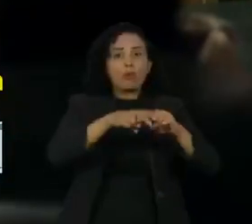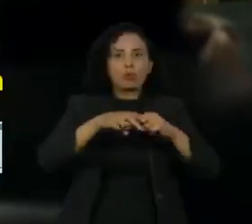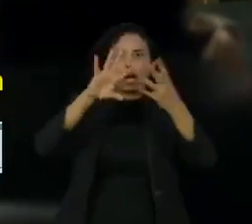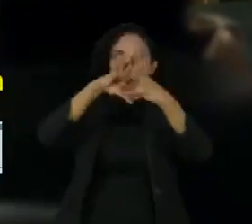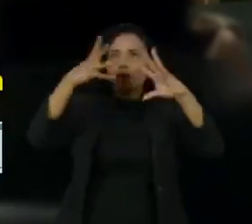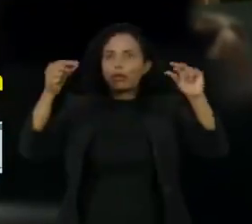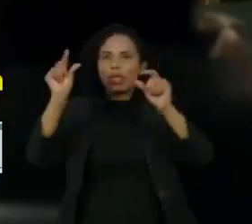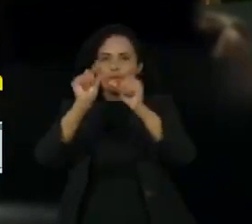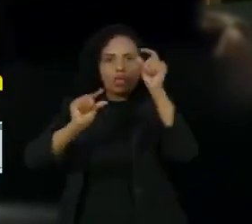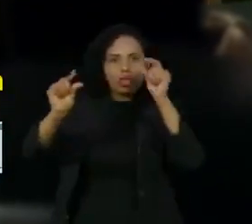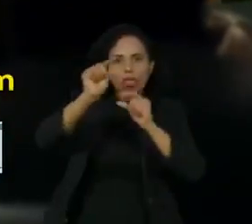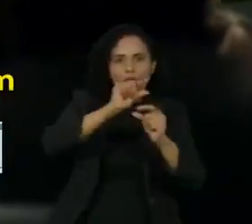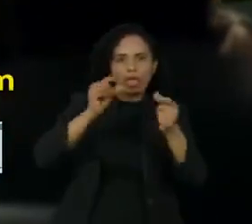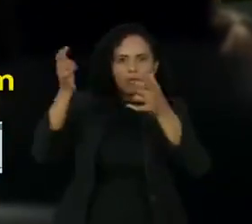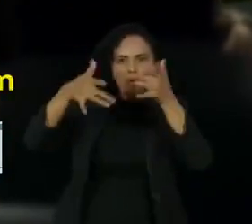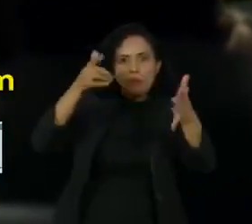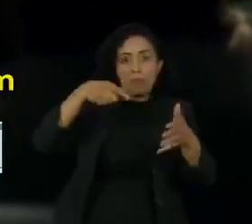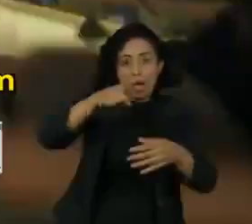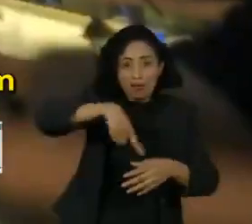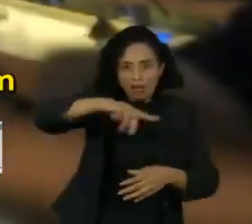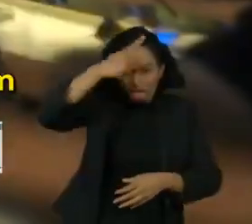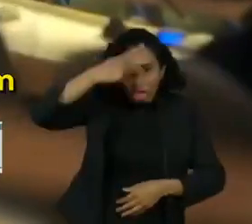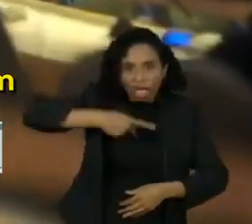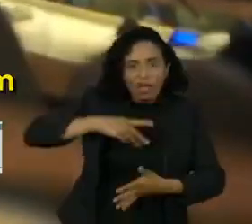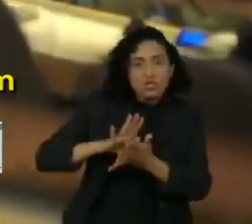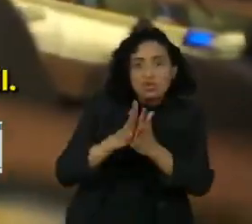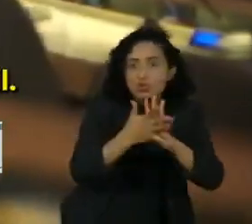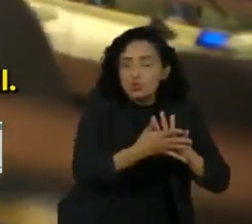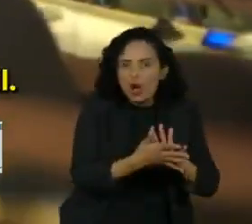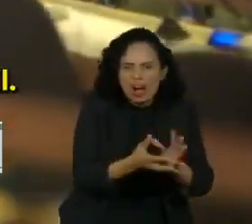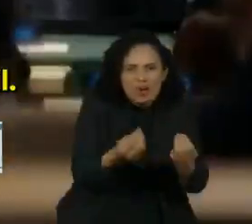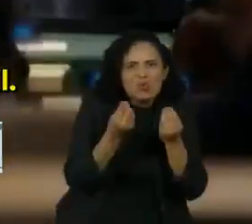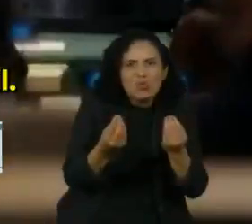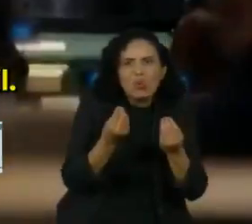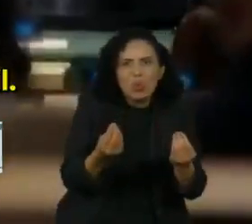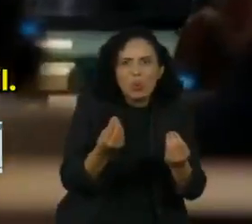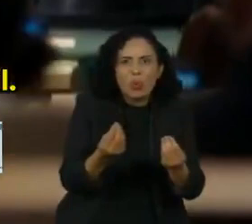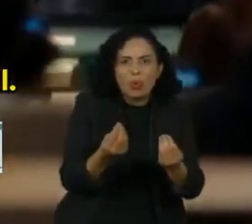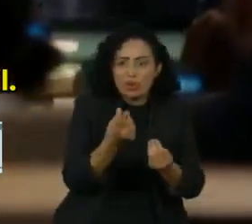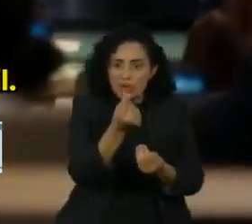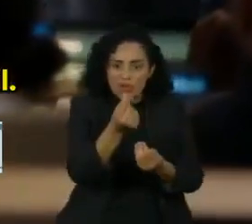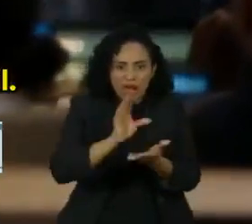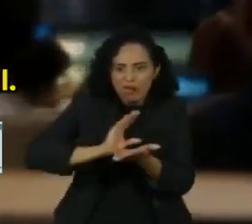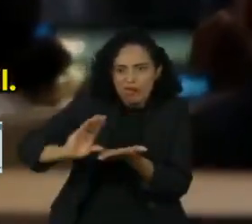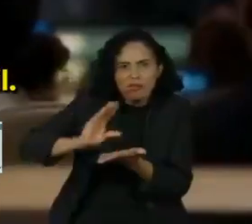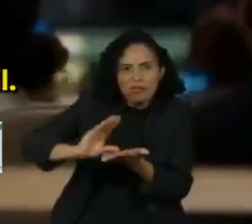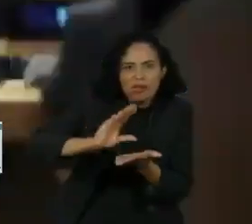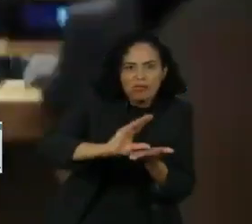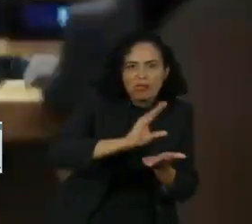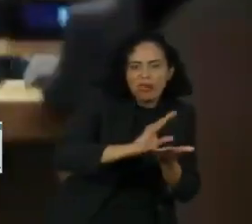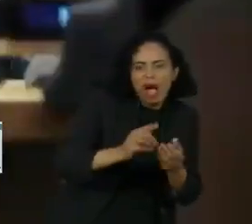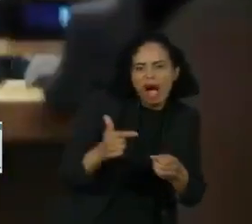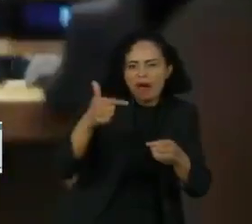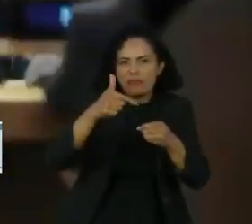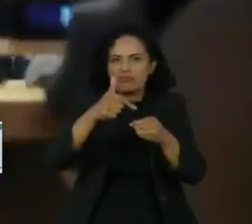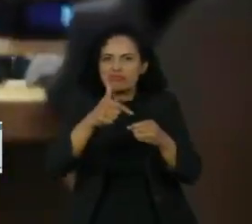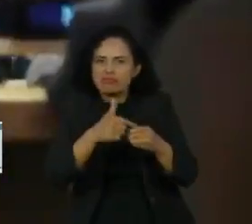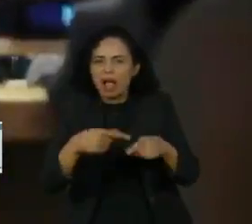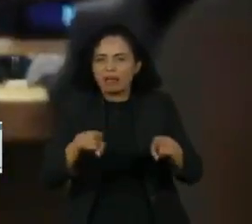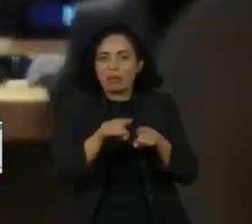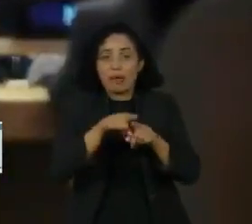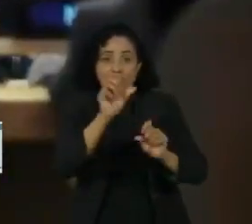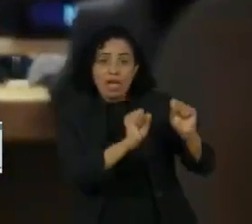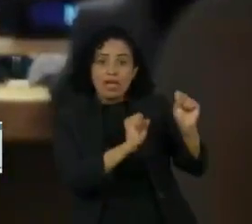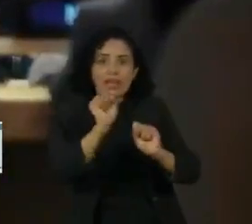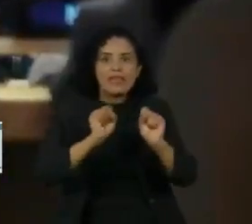e ainda cada ano a governadores gastam centenas de bilhões de fundos públicos em subsídios fósilares. Imagine se nós gastamos